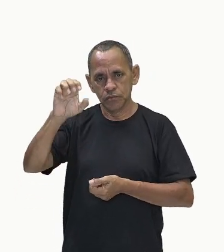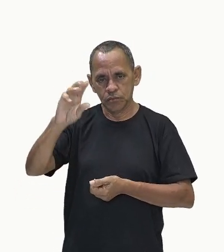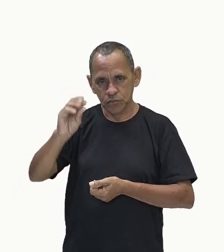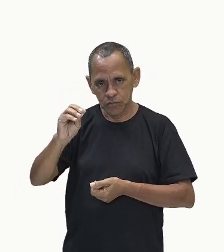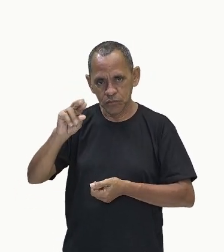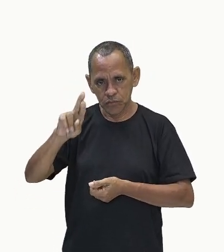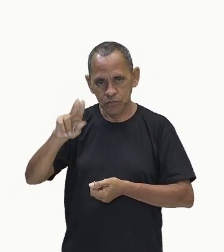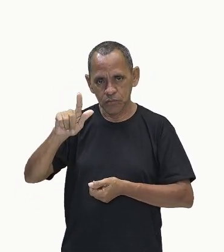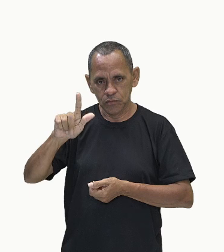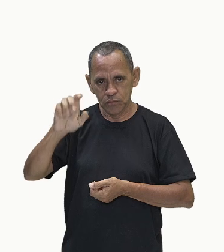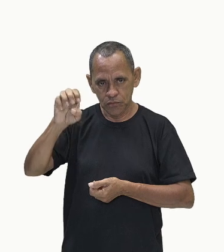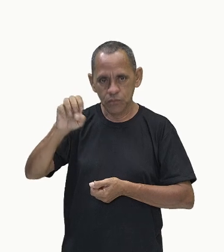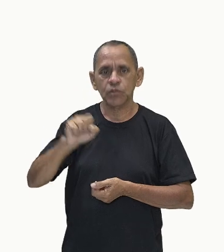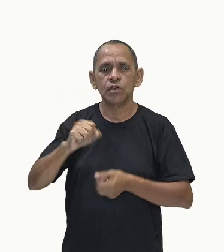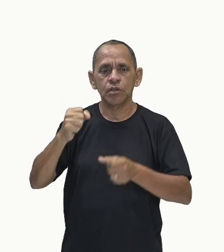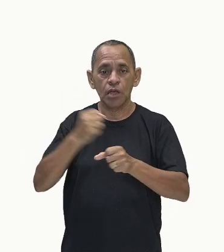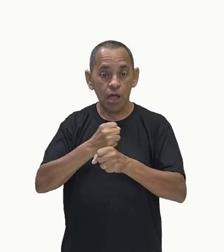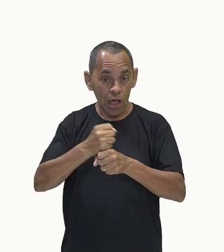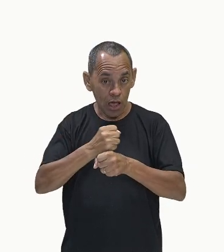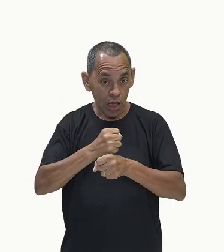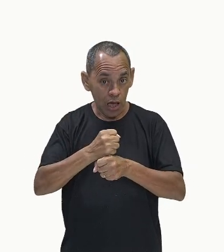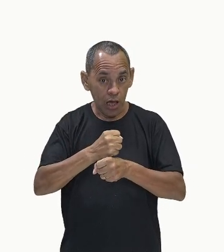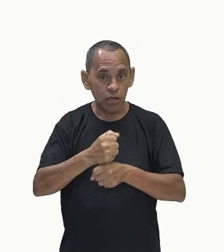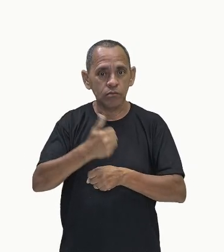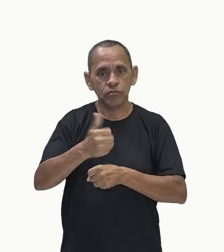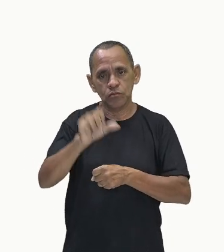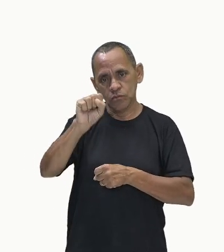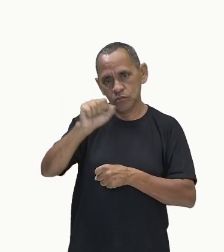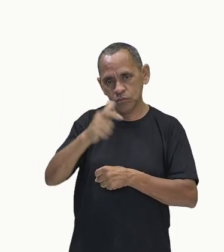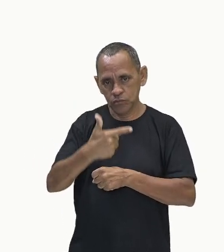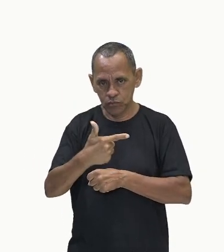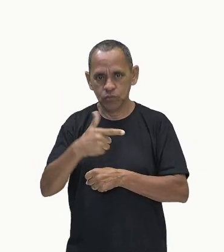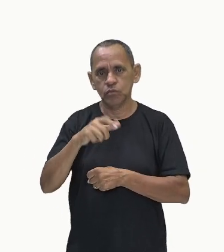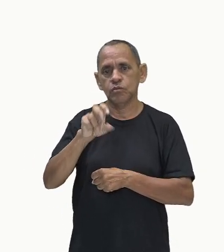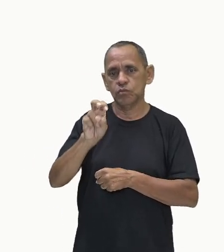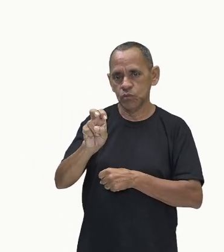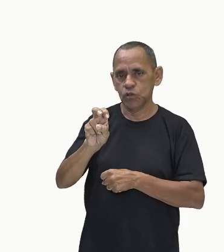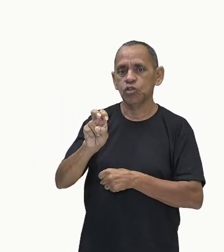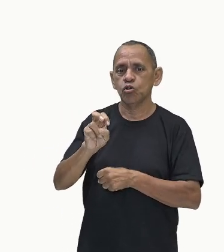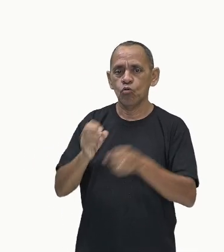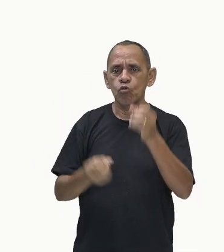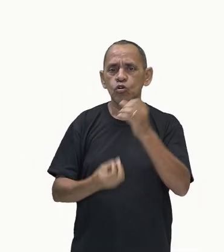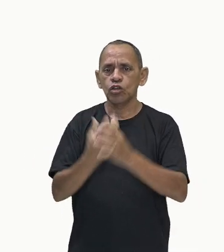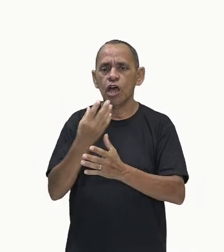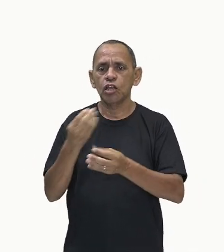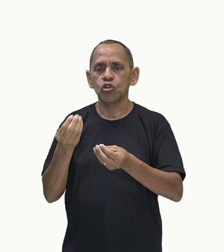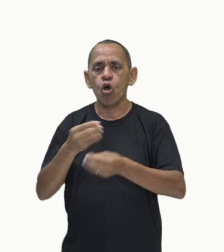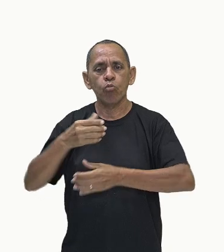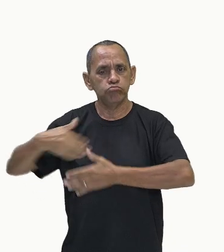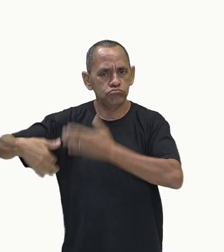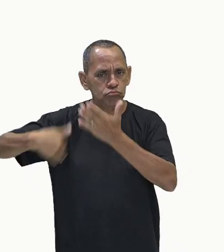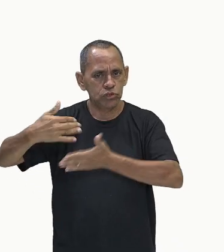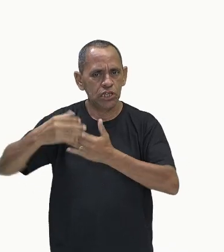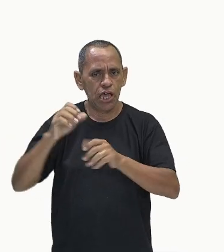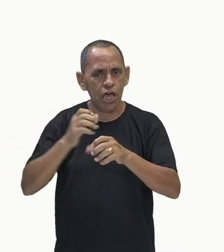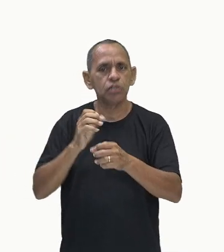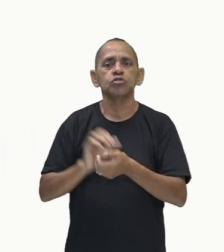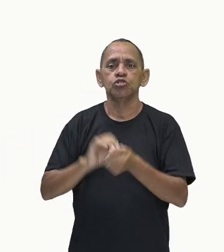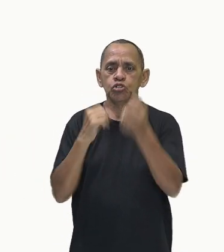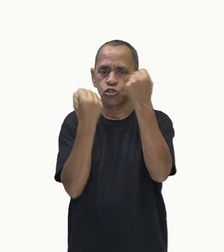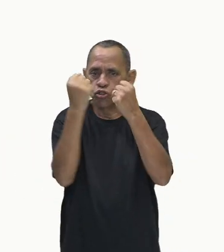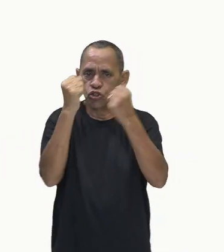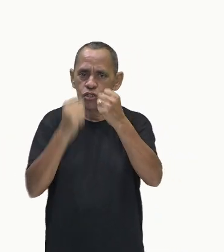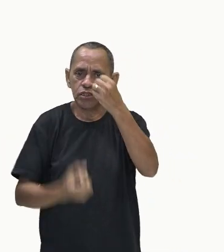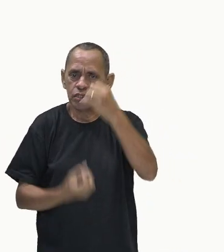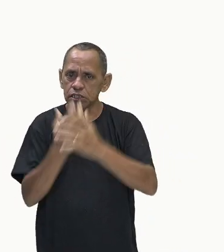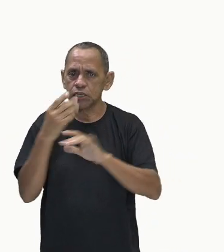ano de 1825, tá, gente? A gente está vendo que, com o processo de industrialização e também com o surgimento